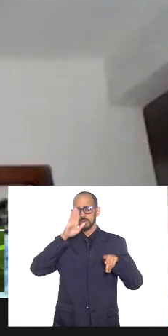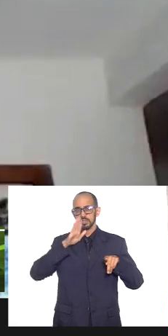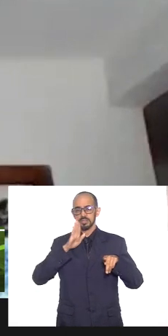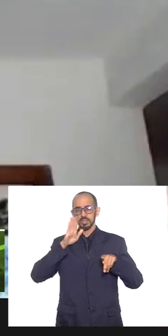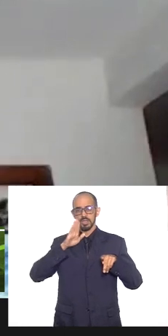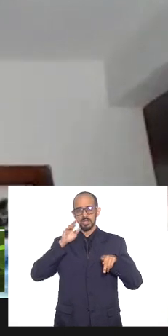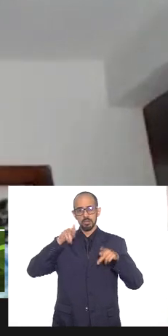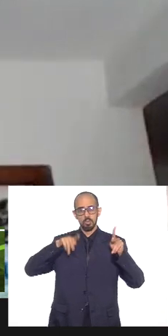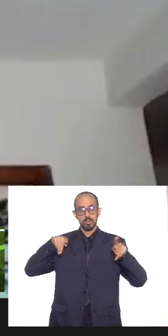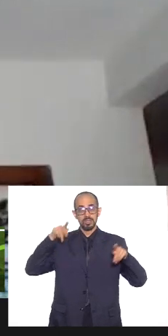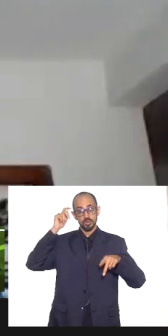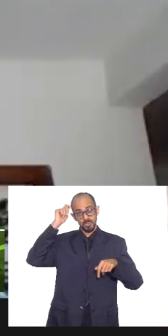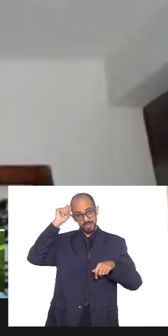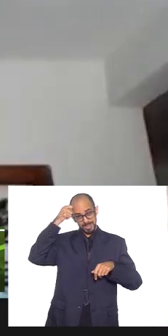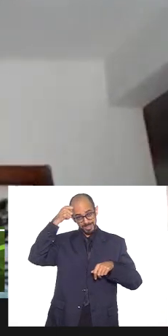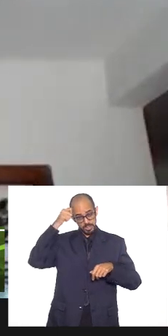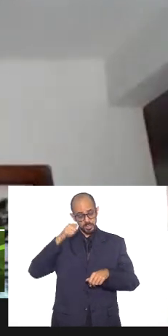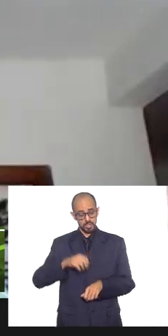brasileira